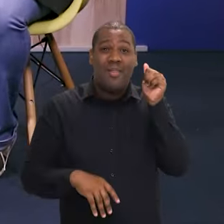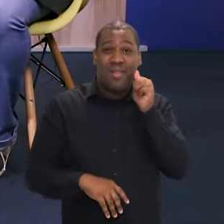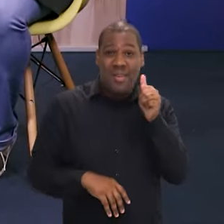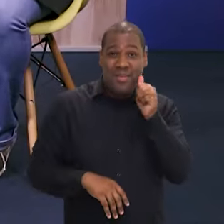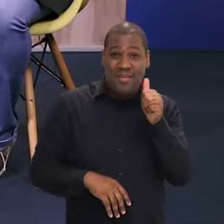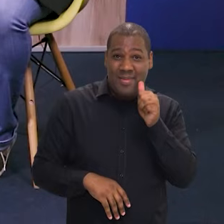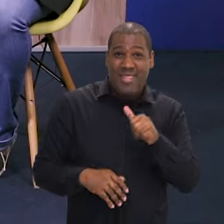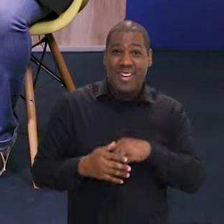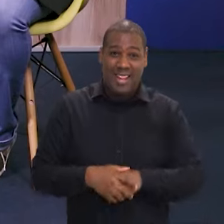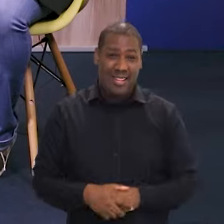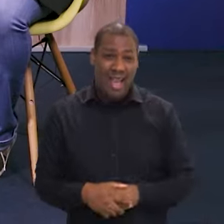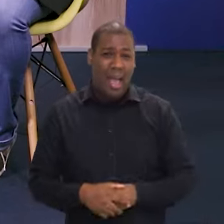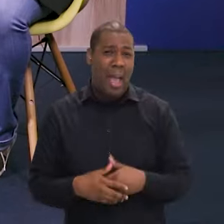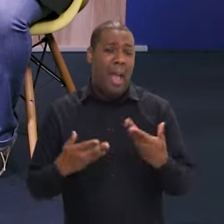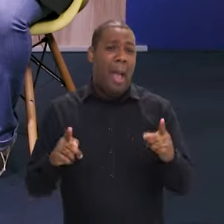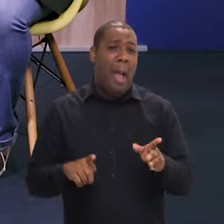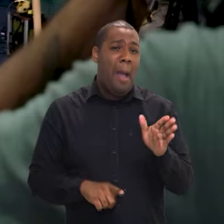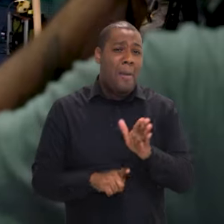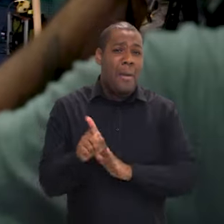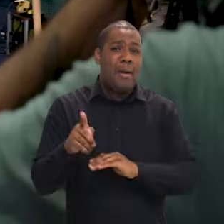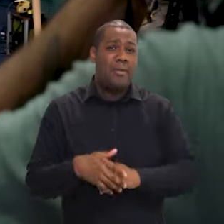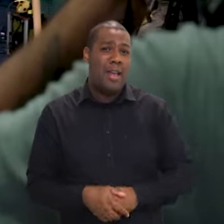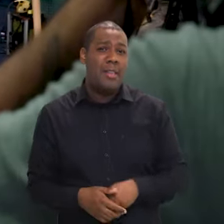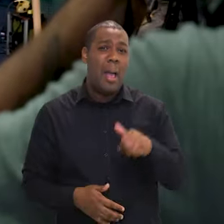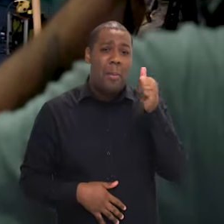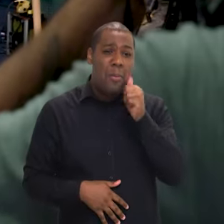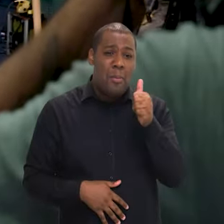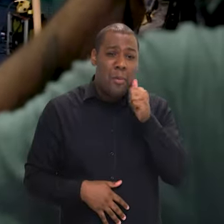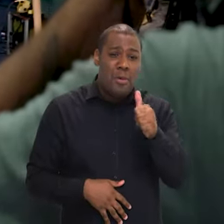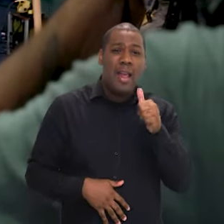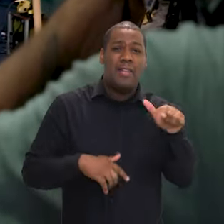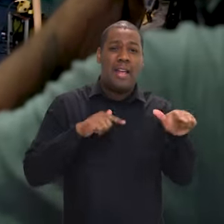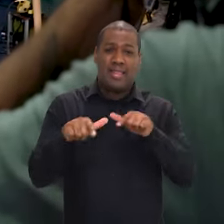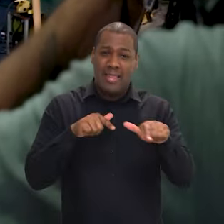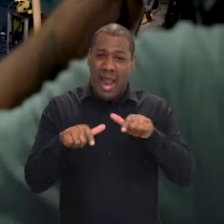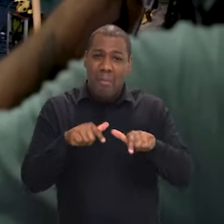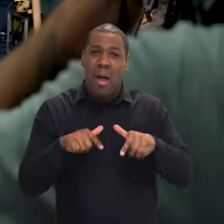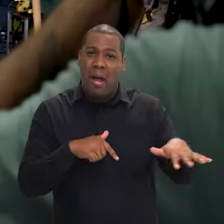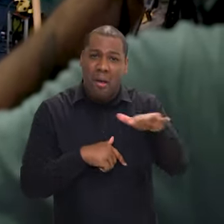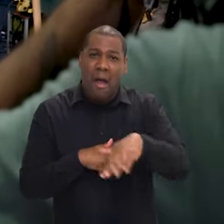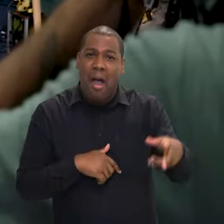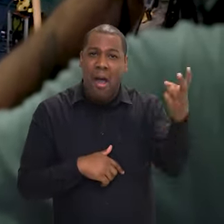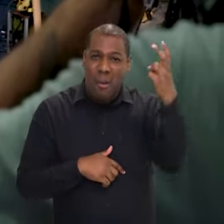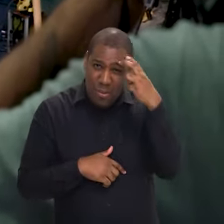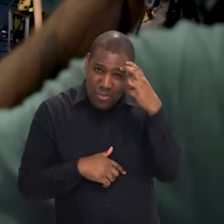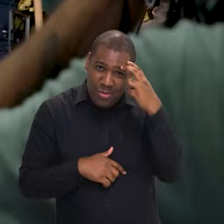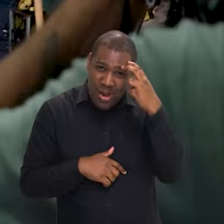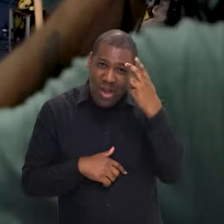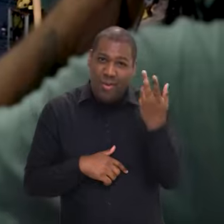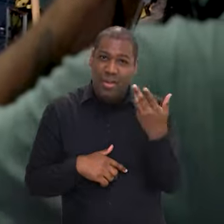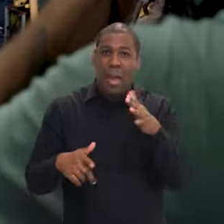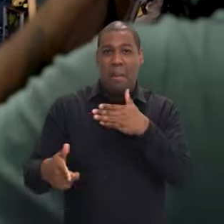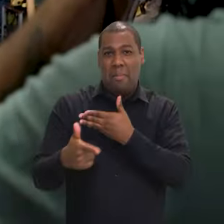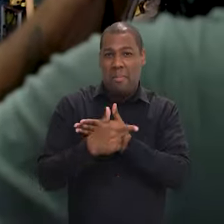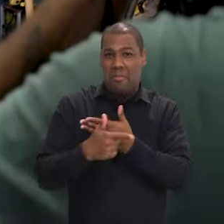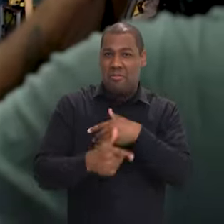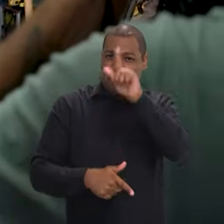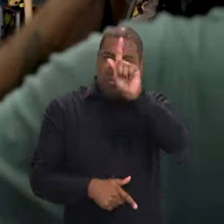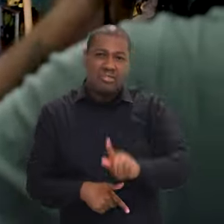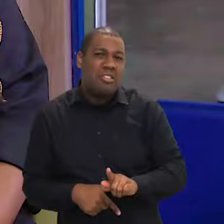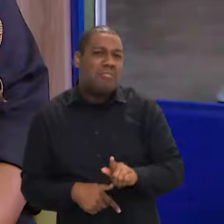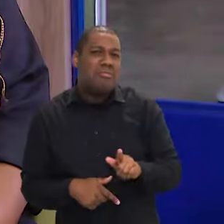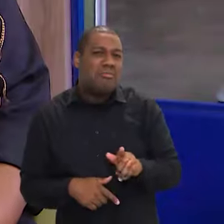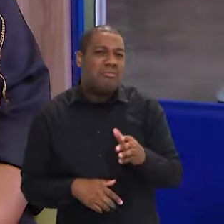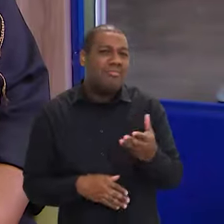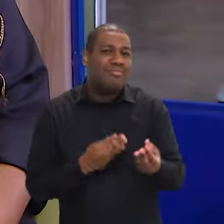mulher na cultura. Qual tem sido esse papel da mulher na cultura nos casos de gestão, no fazer cultura no país?